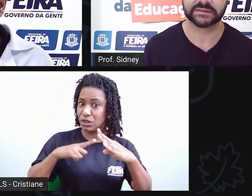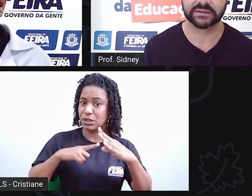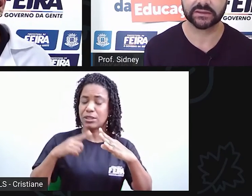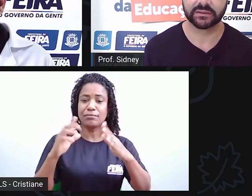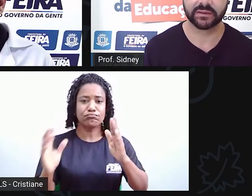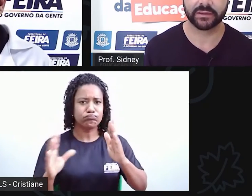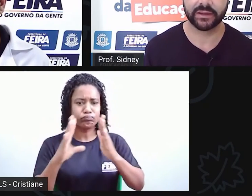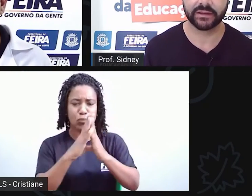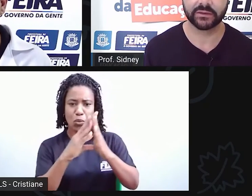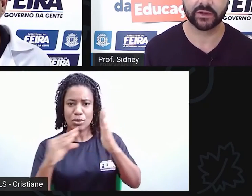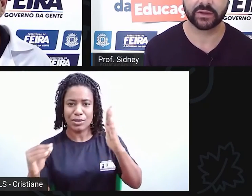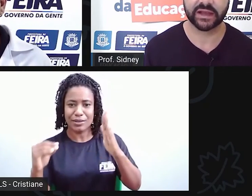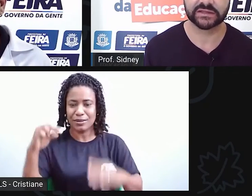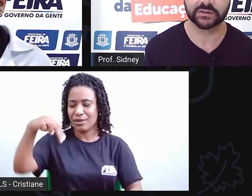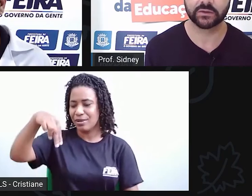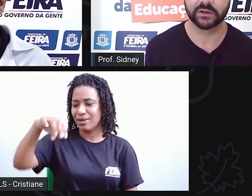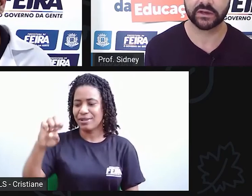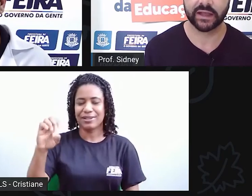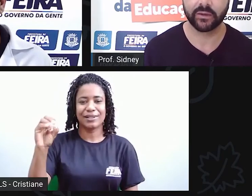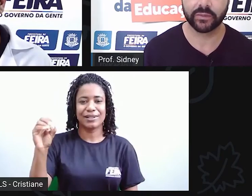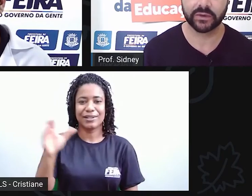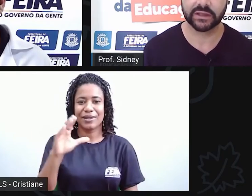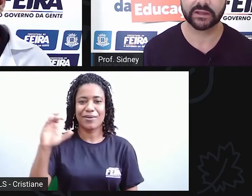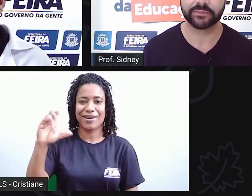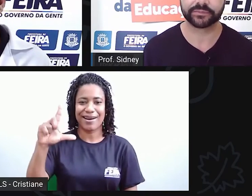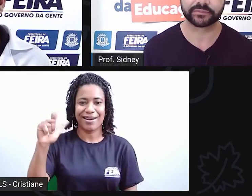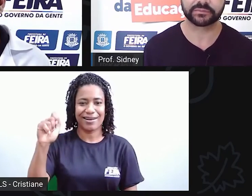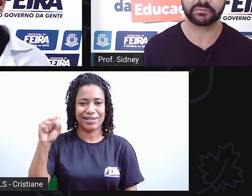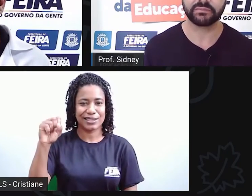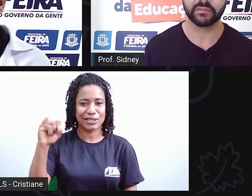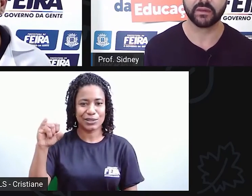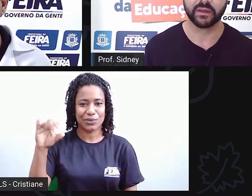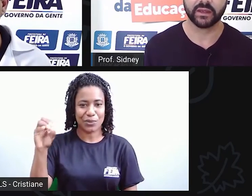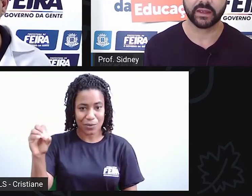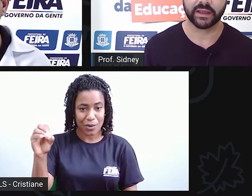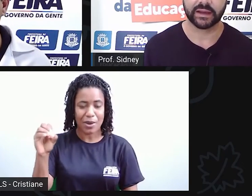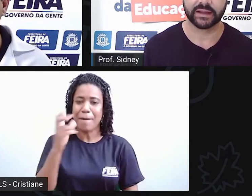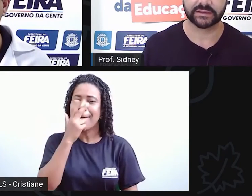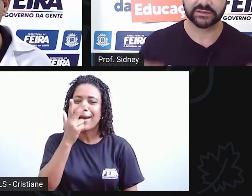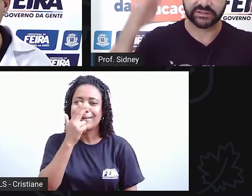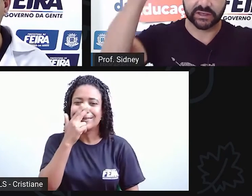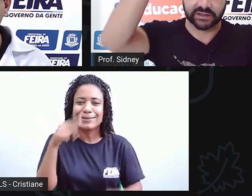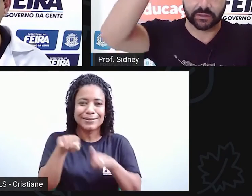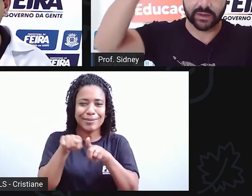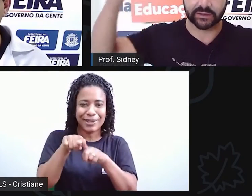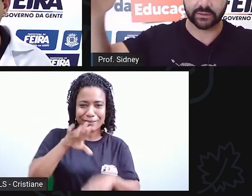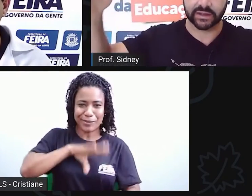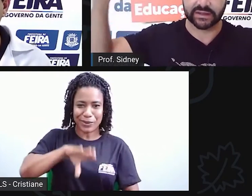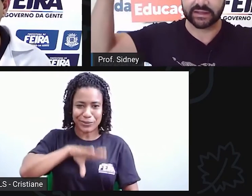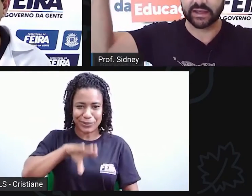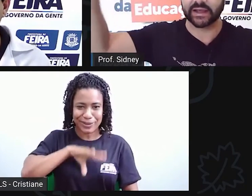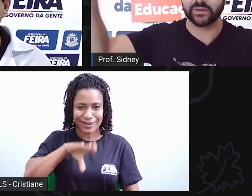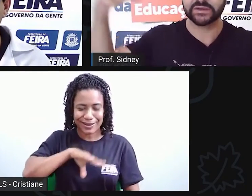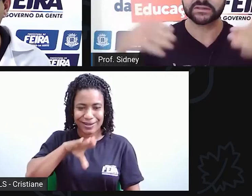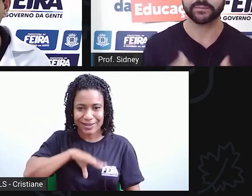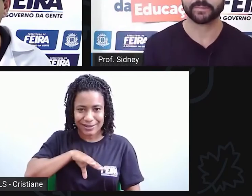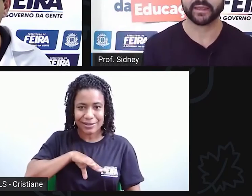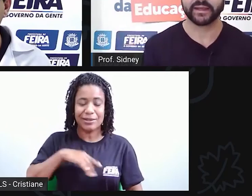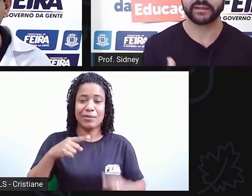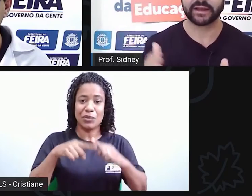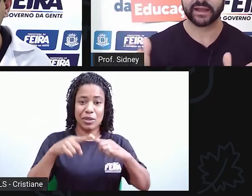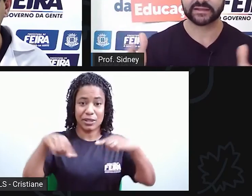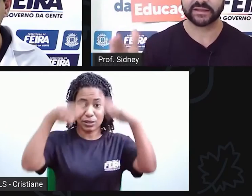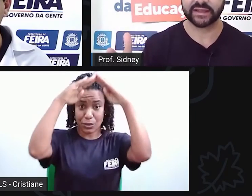entre o neoclássico e o colonial, porque ela tinha quatro quedas d'águas,